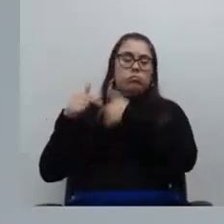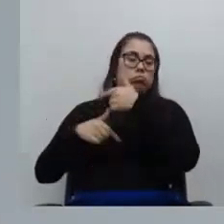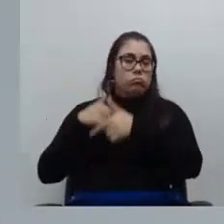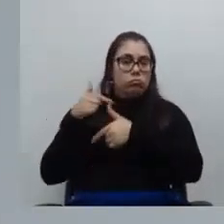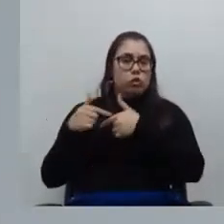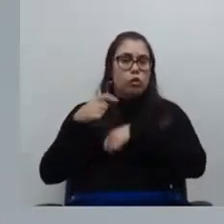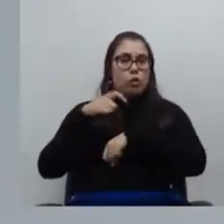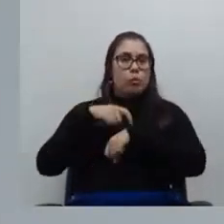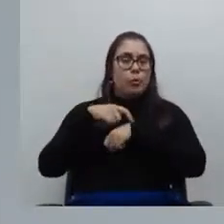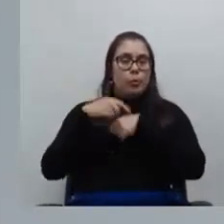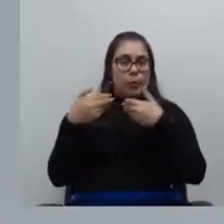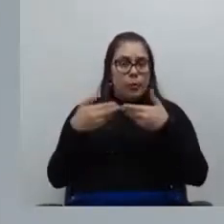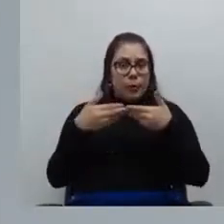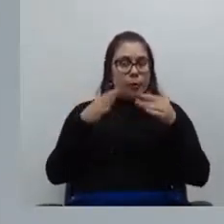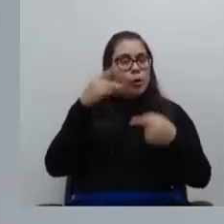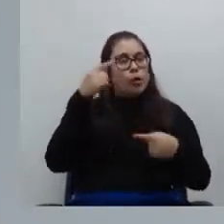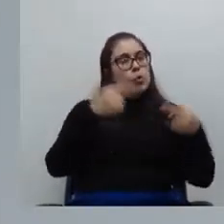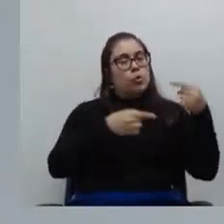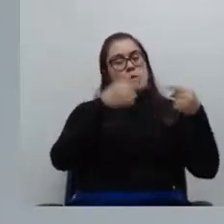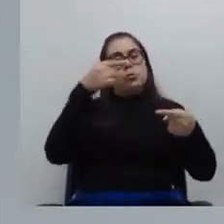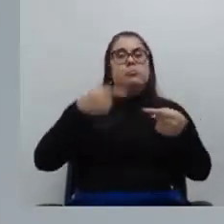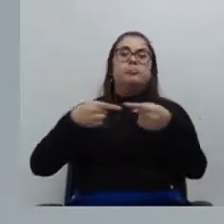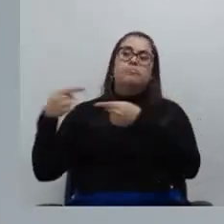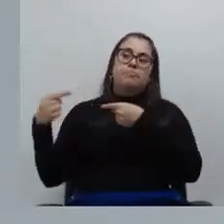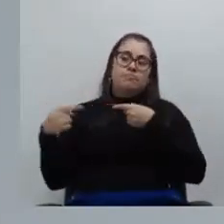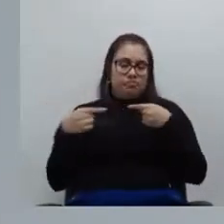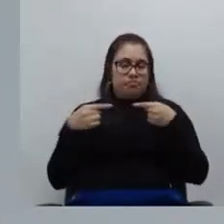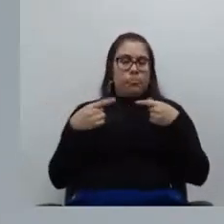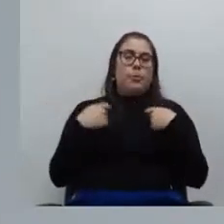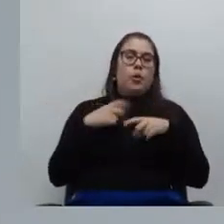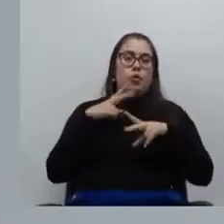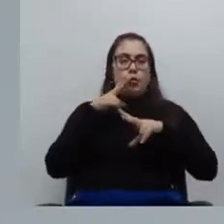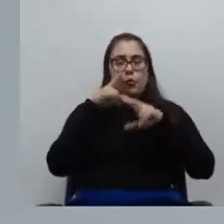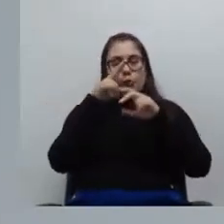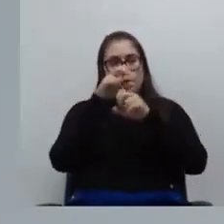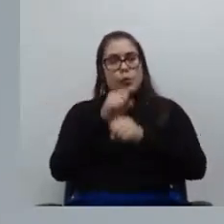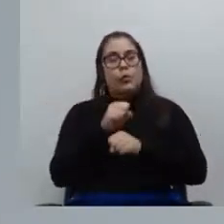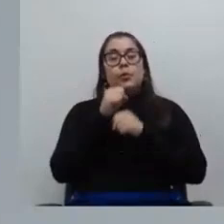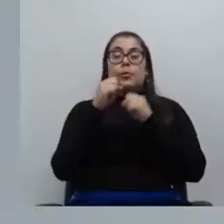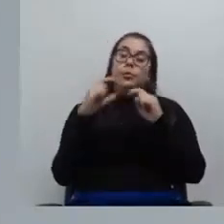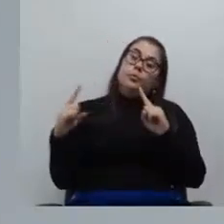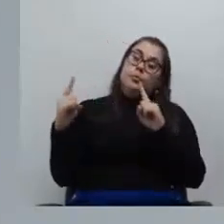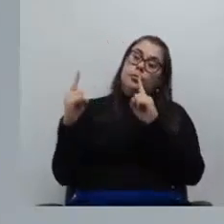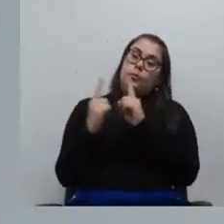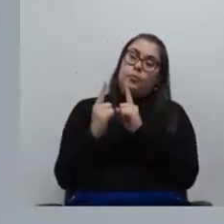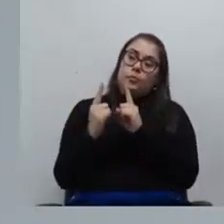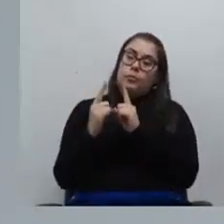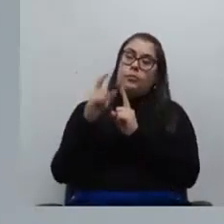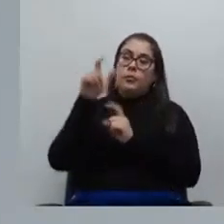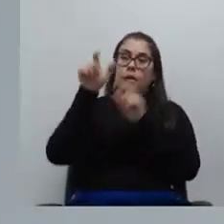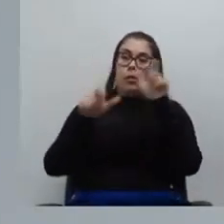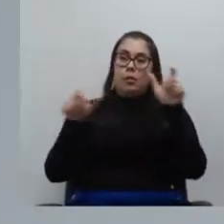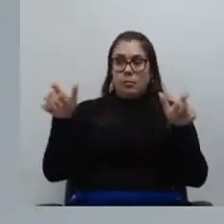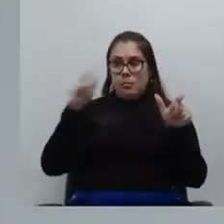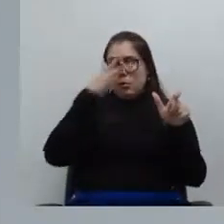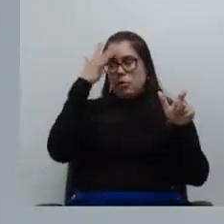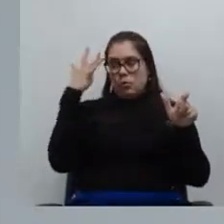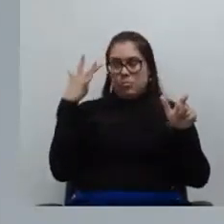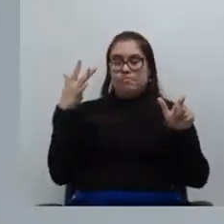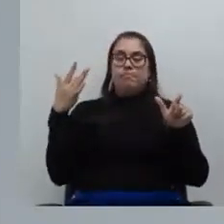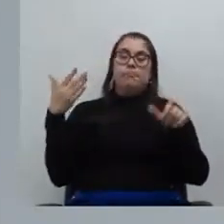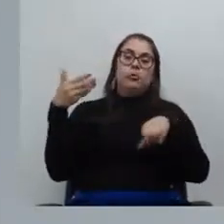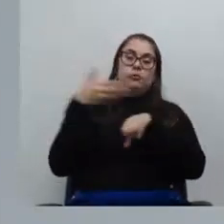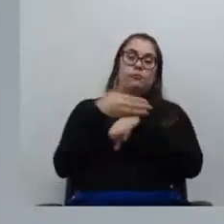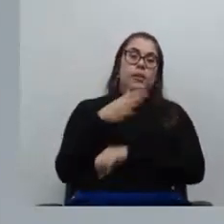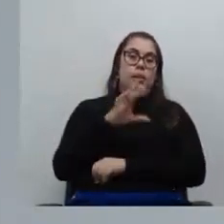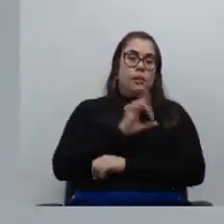também no momento aberto nas discussões das pautas que são importantes também para o fortalecimento do nosso atendimento aos usuários e usuárias da defensoria pública.